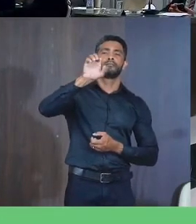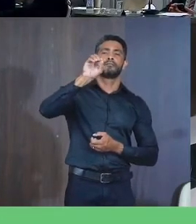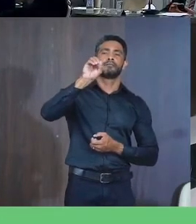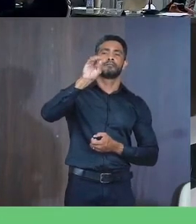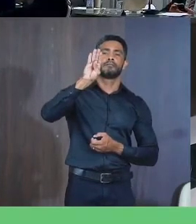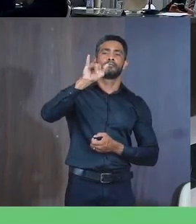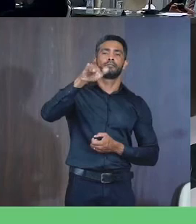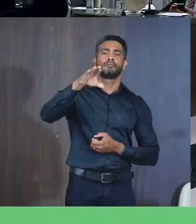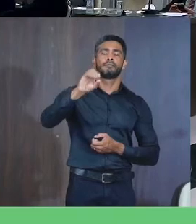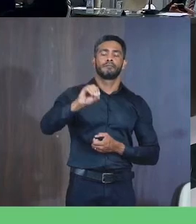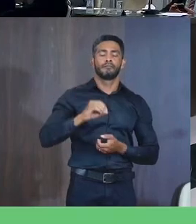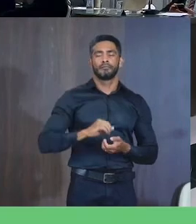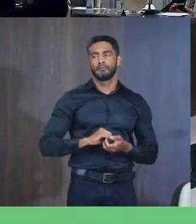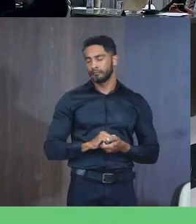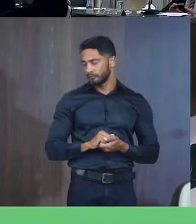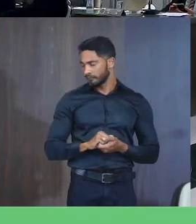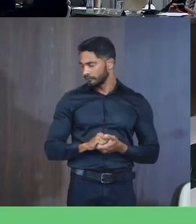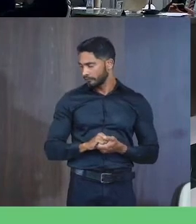Antunes de Bem